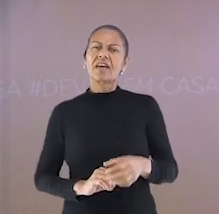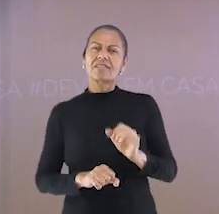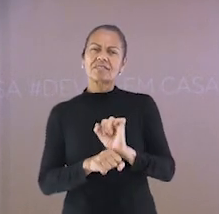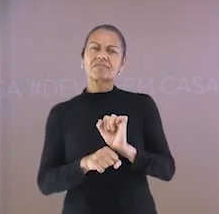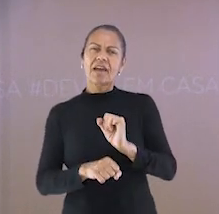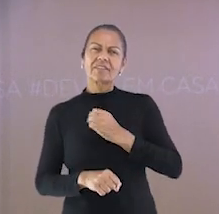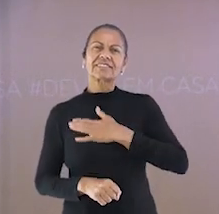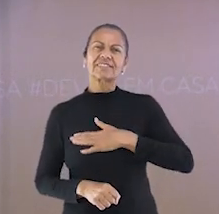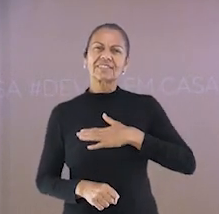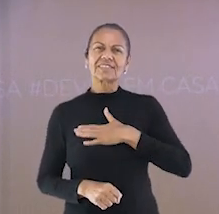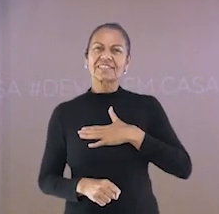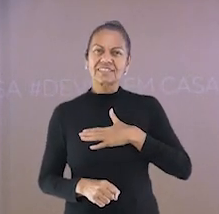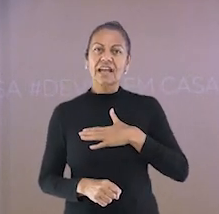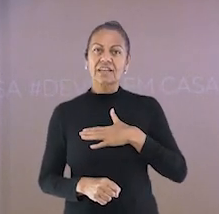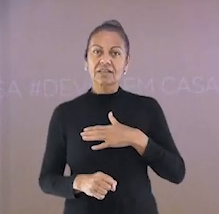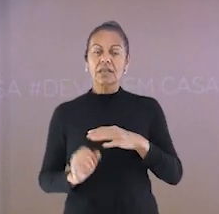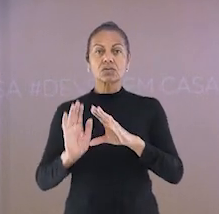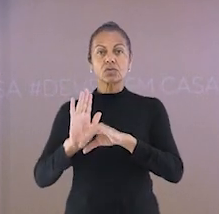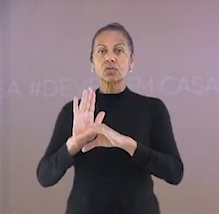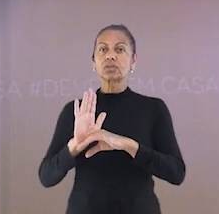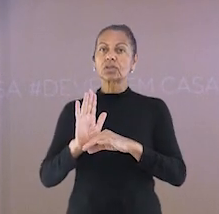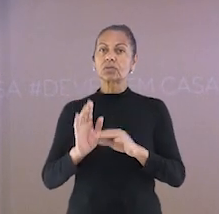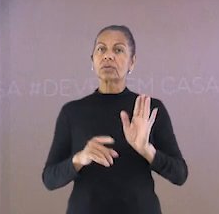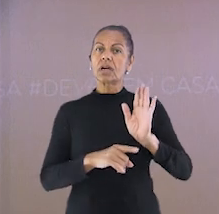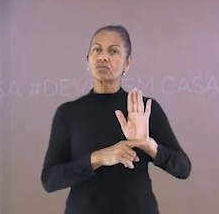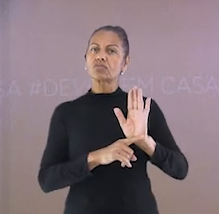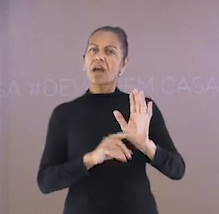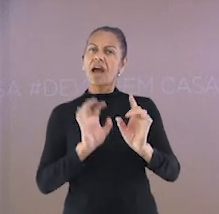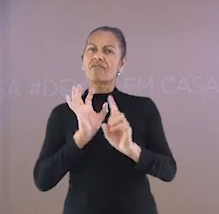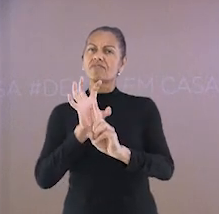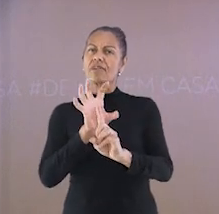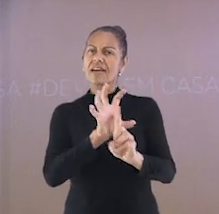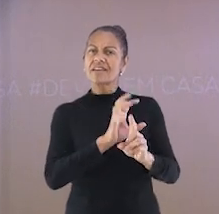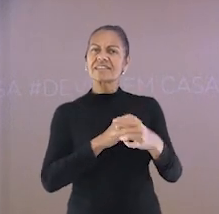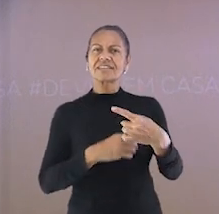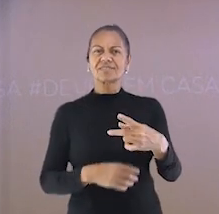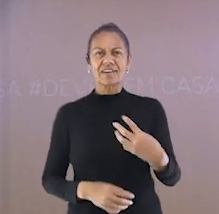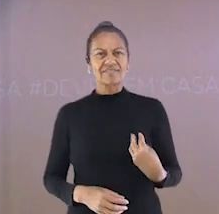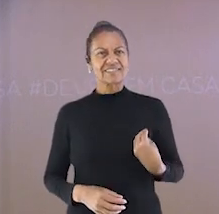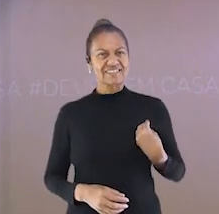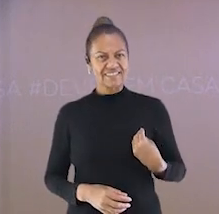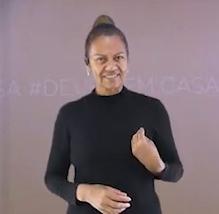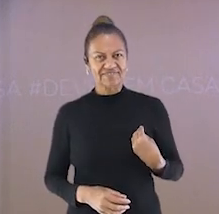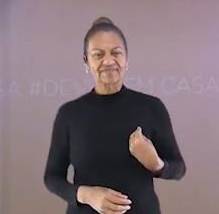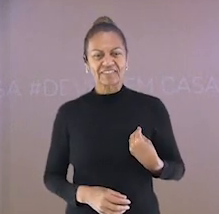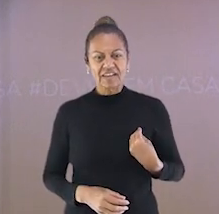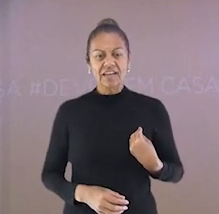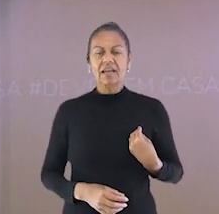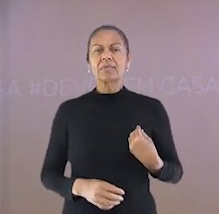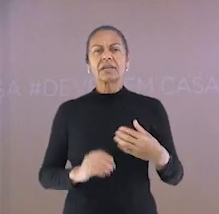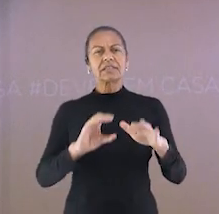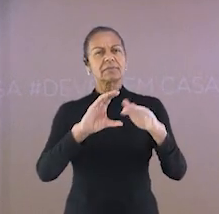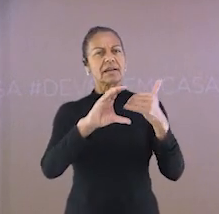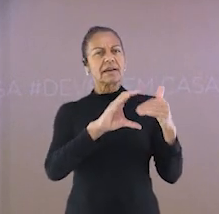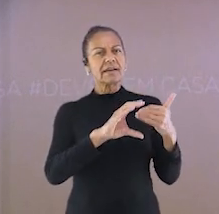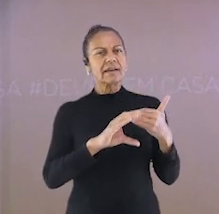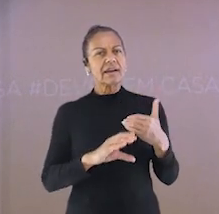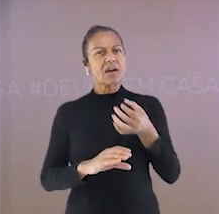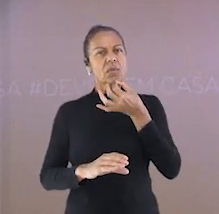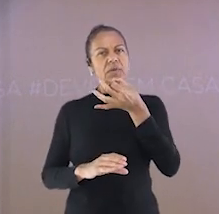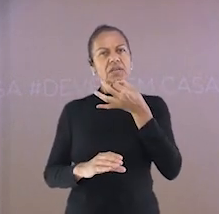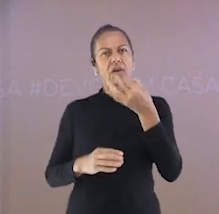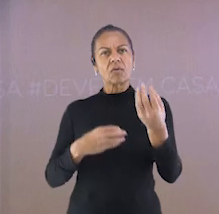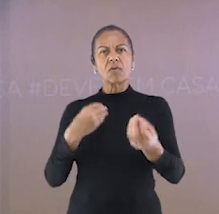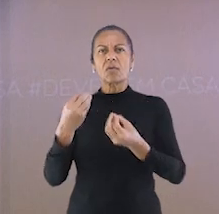alguma forma, este conteúdo tenha reflexo na vida de vocês. Nos mande um vídeo, sugestões, falando o que achou do nosso